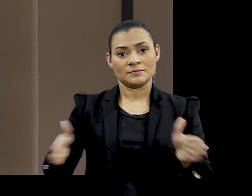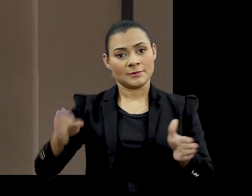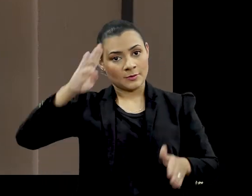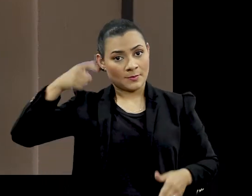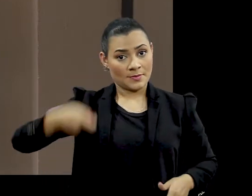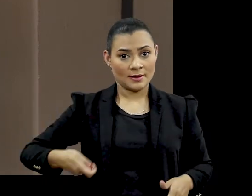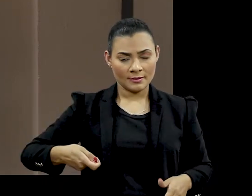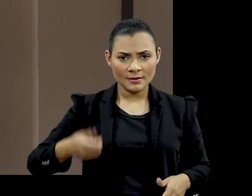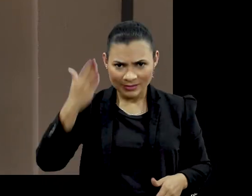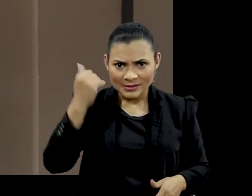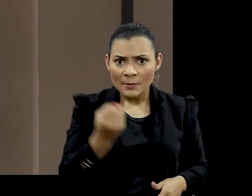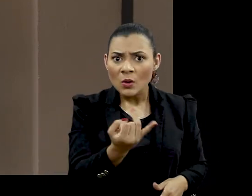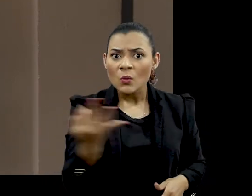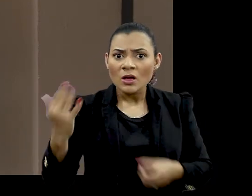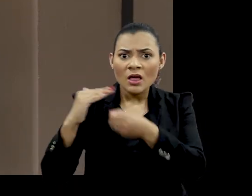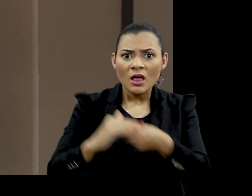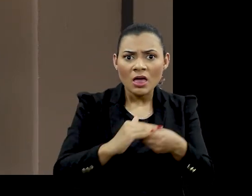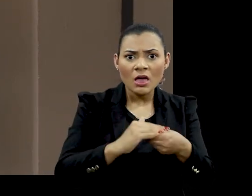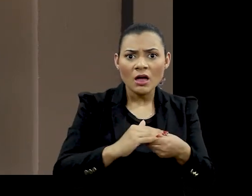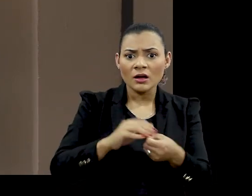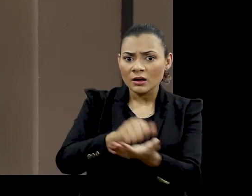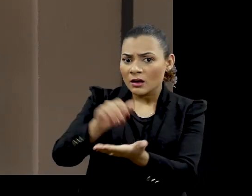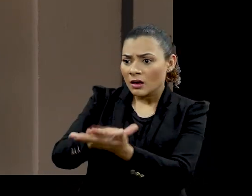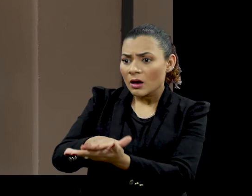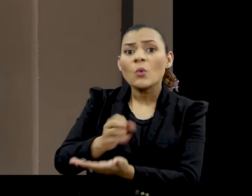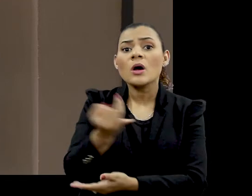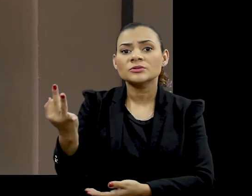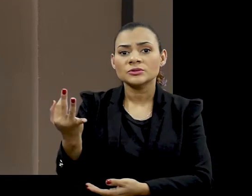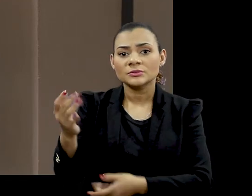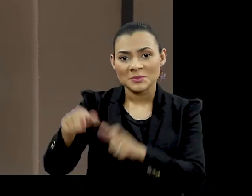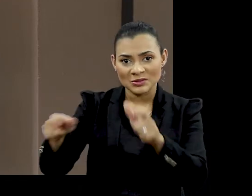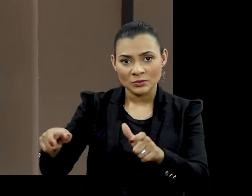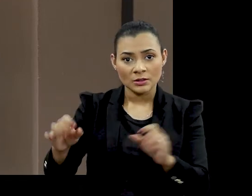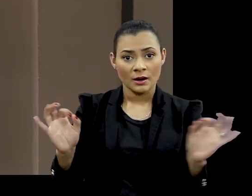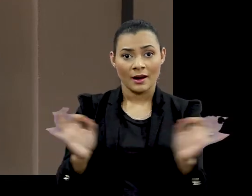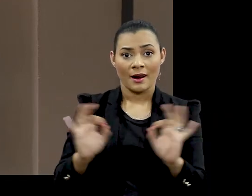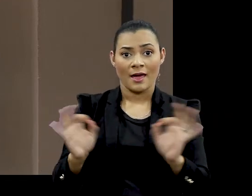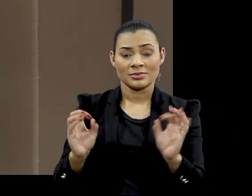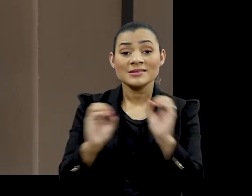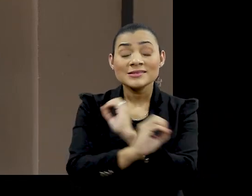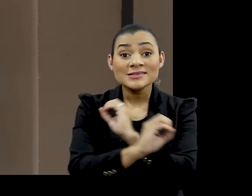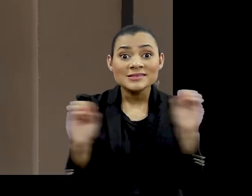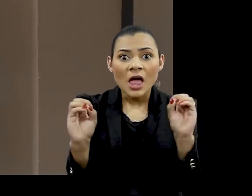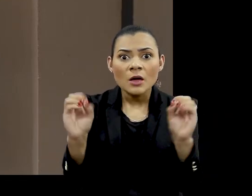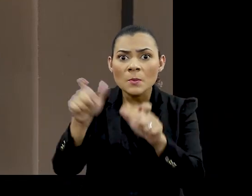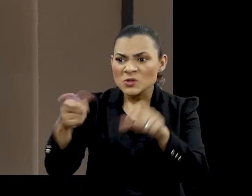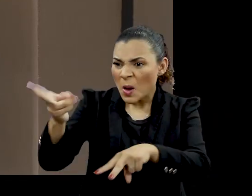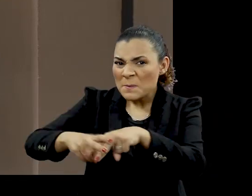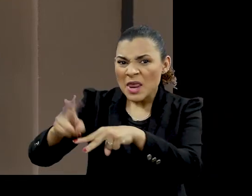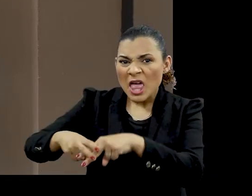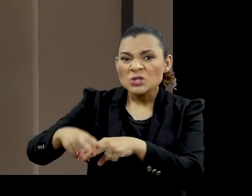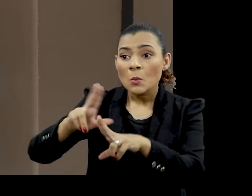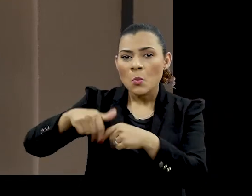o regime militar Sabe quantos agentes da repressão Foram responsabilizados por isso? Nenhum Isso mesmo Zero pessoas foram